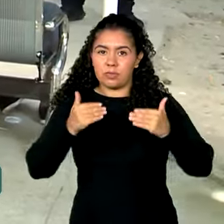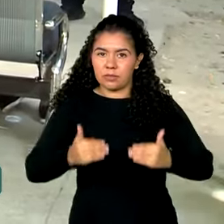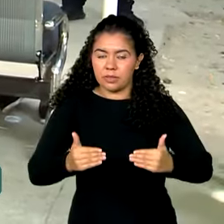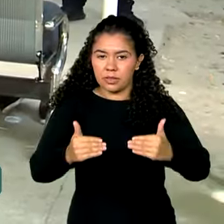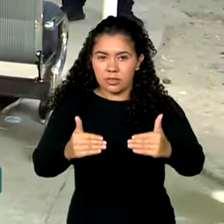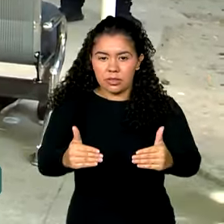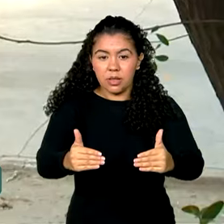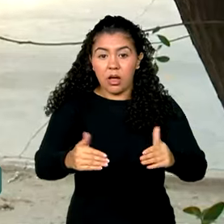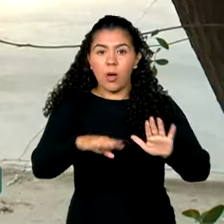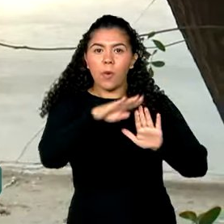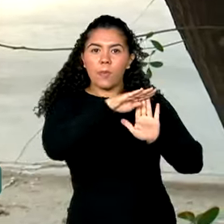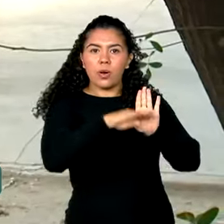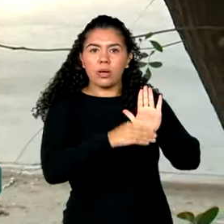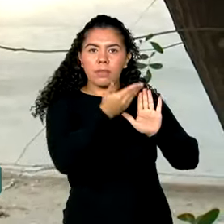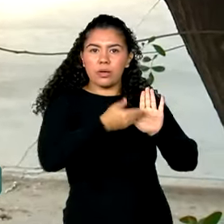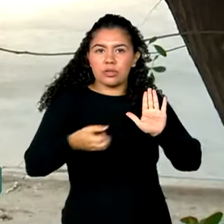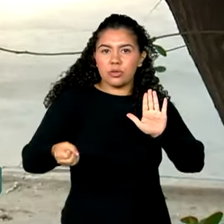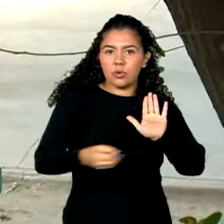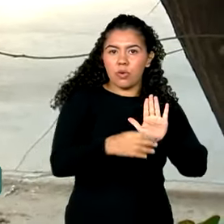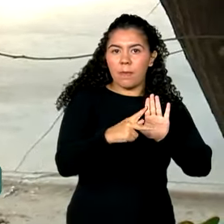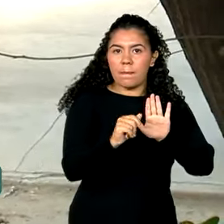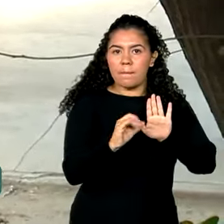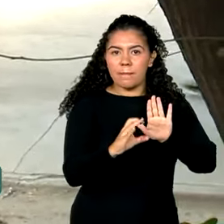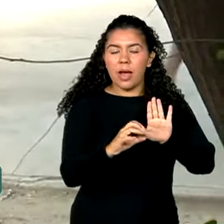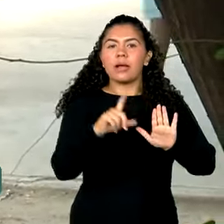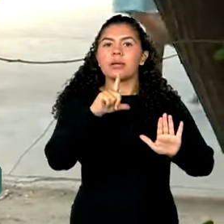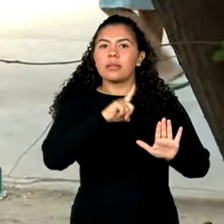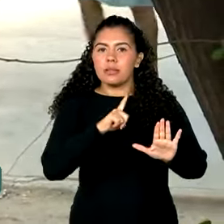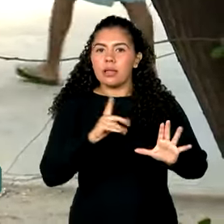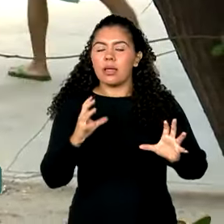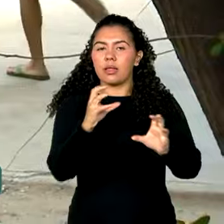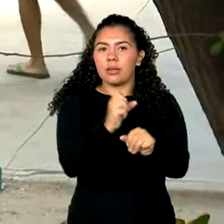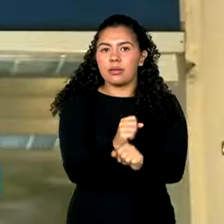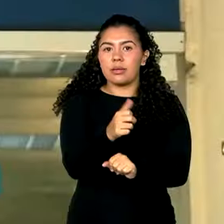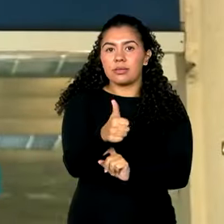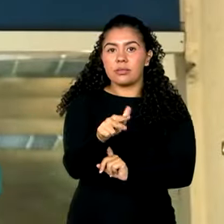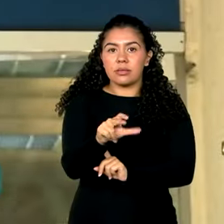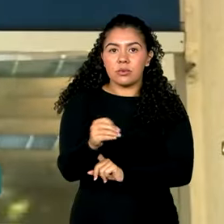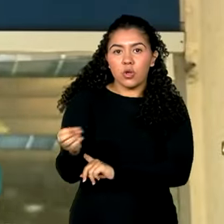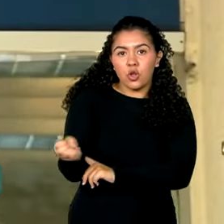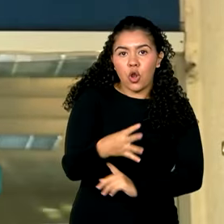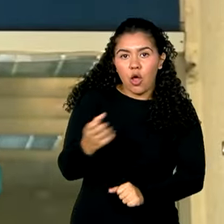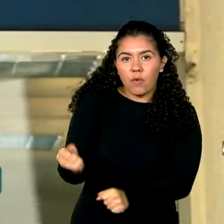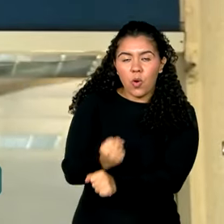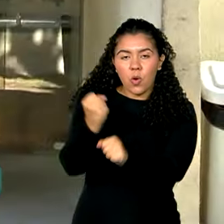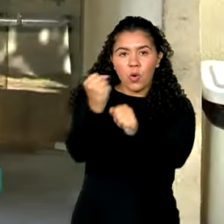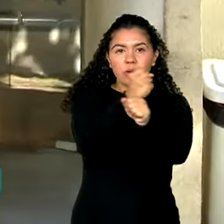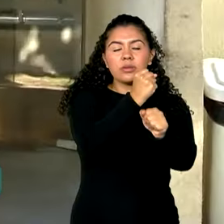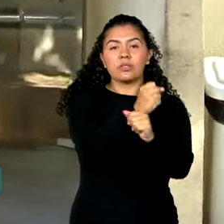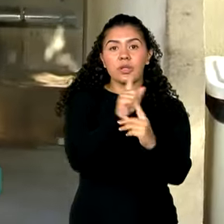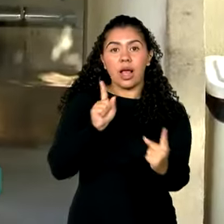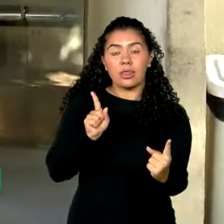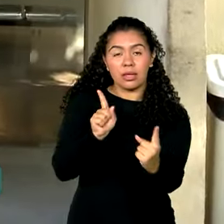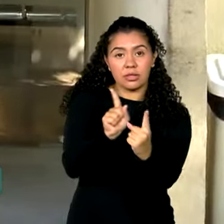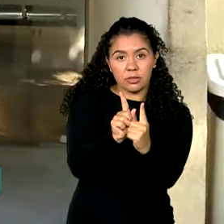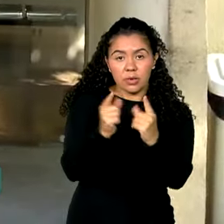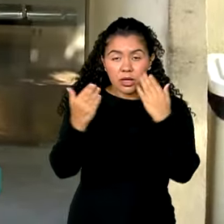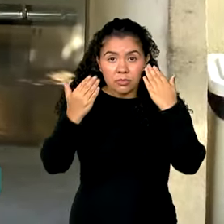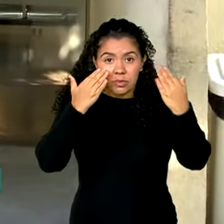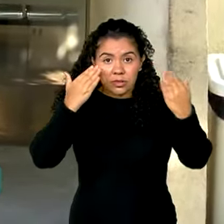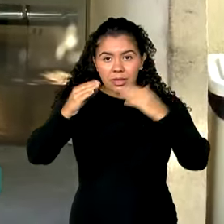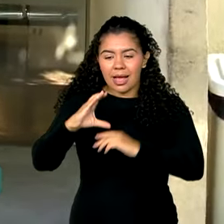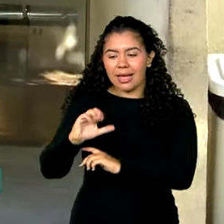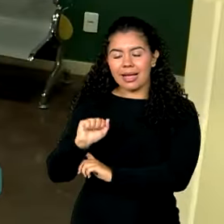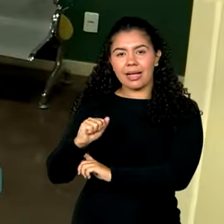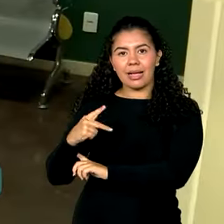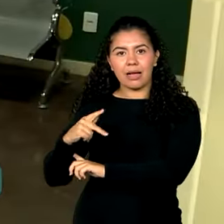Programa de Aceleração do Crescimento prevê 150 novos centros de atenção psicossocial, os CAPES, em todas as